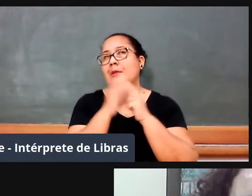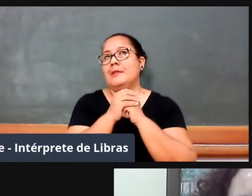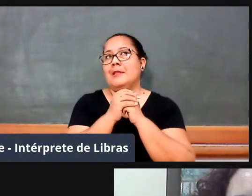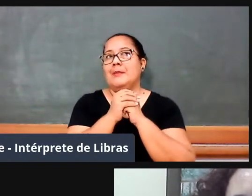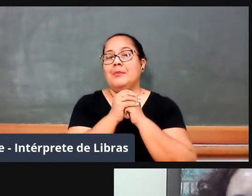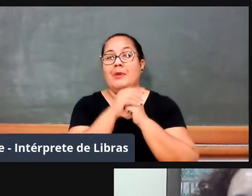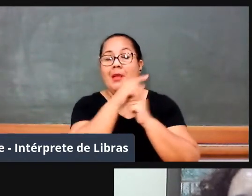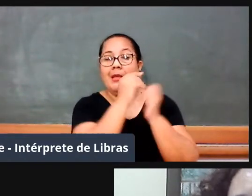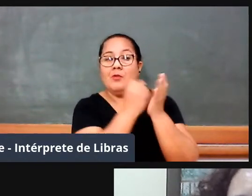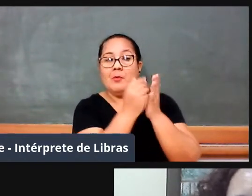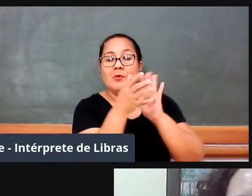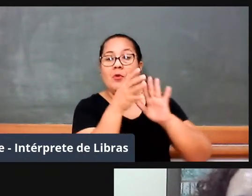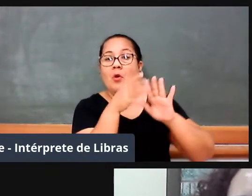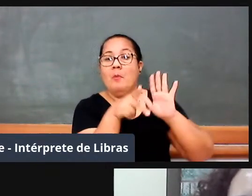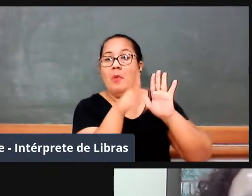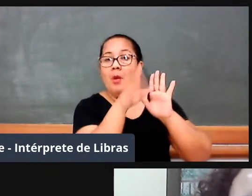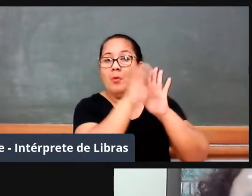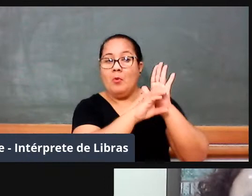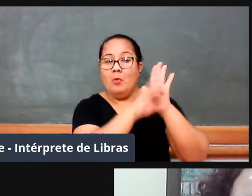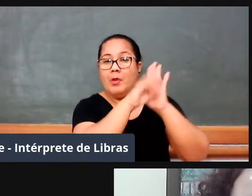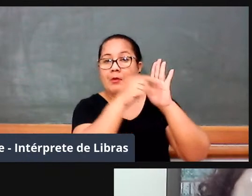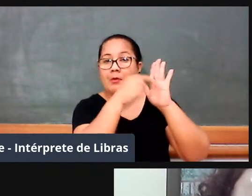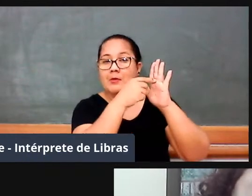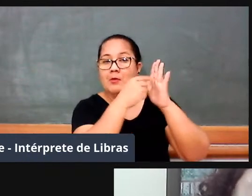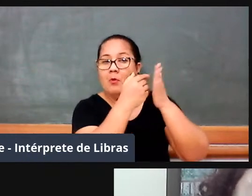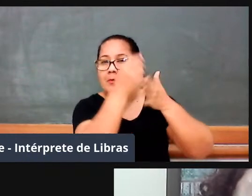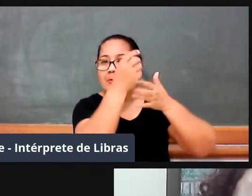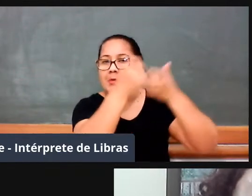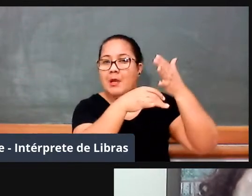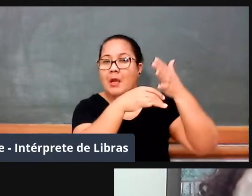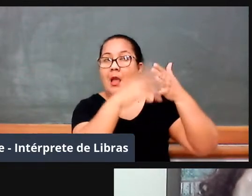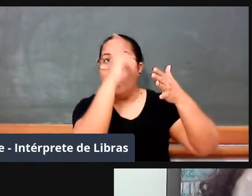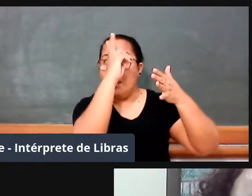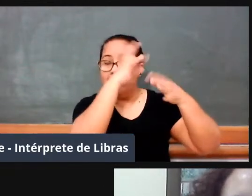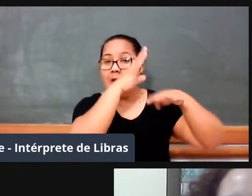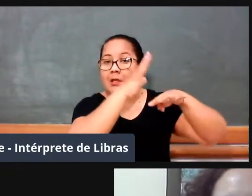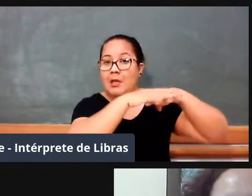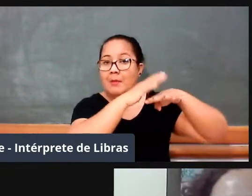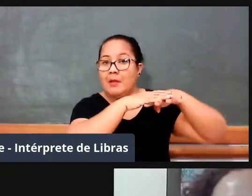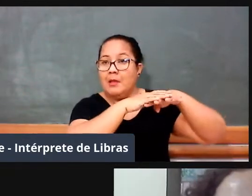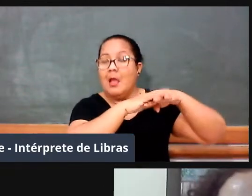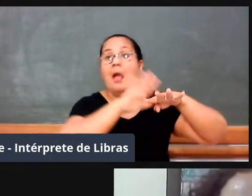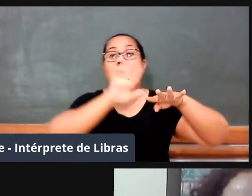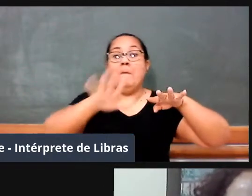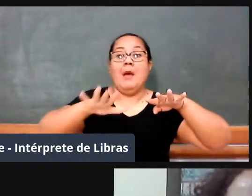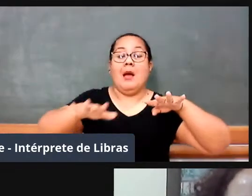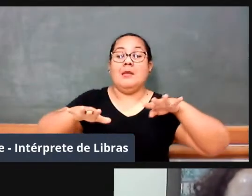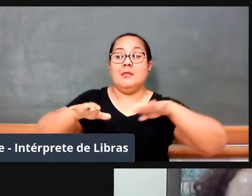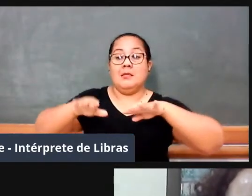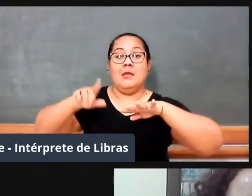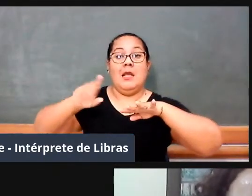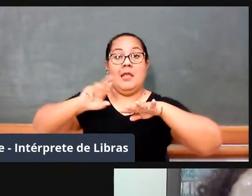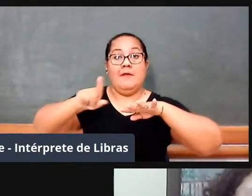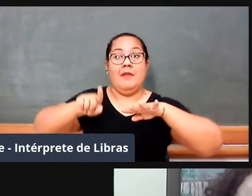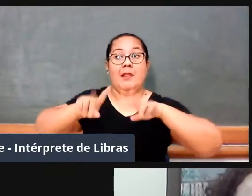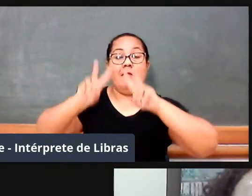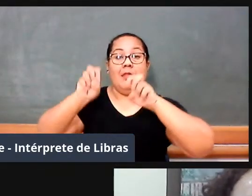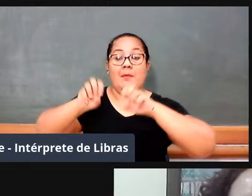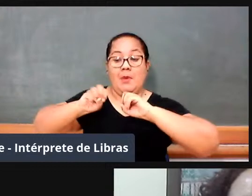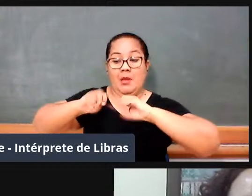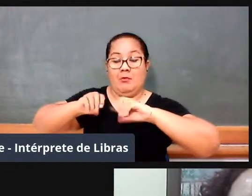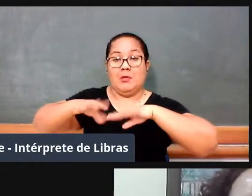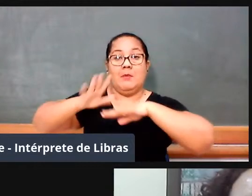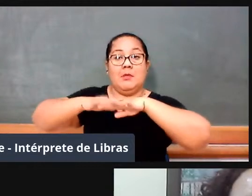mas uma coisa é a história da matemática e a outra coisa é a história da educação matemática, né, então,